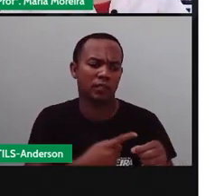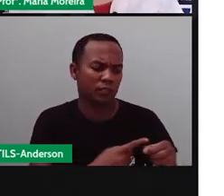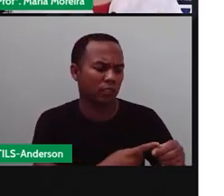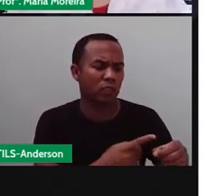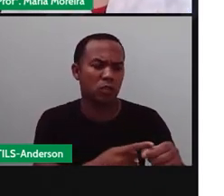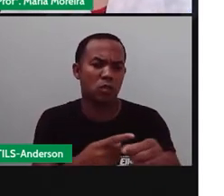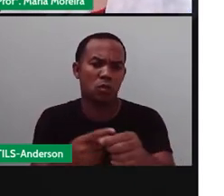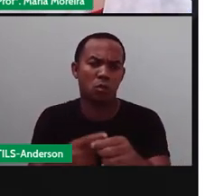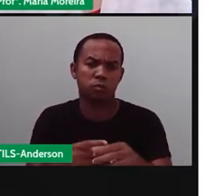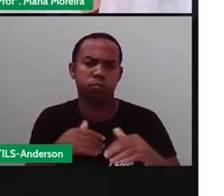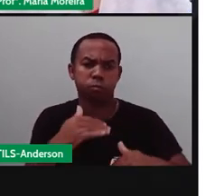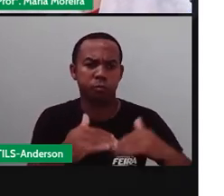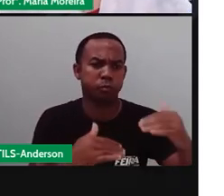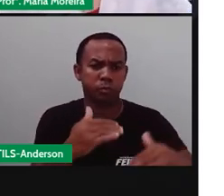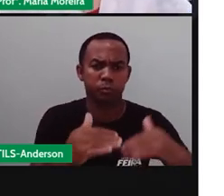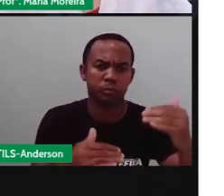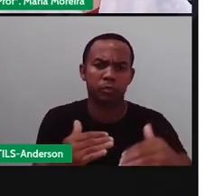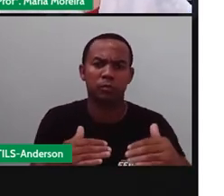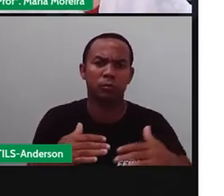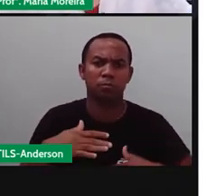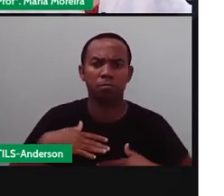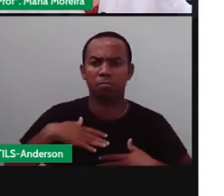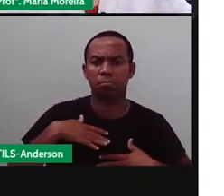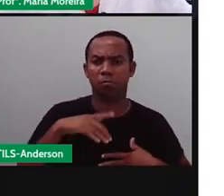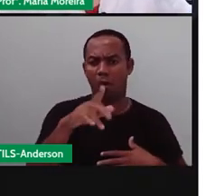ganhar força aí na zona rural.